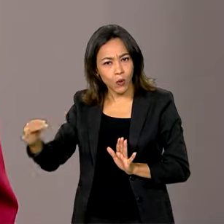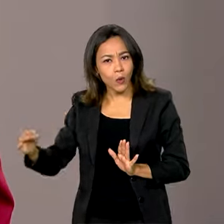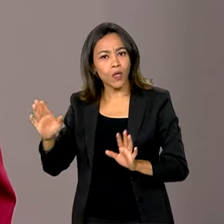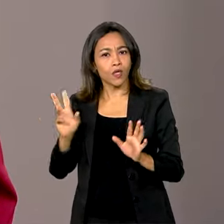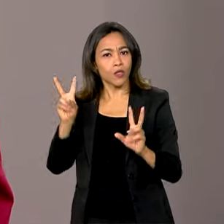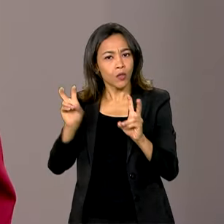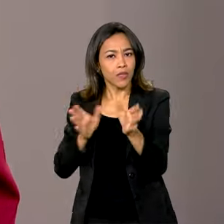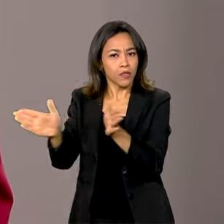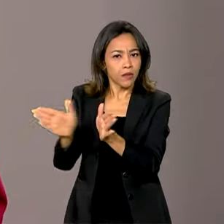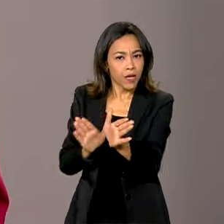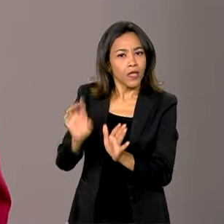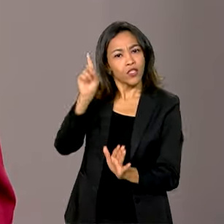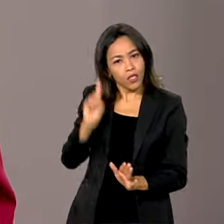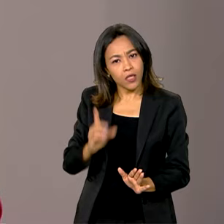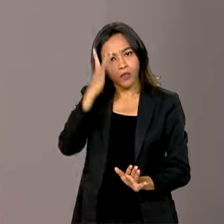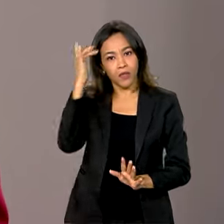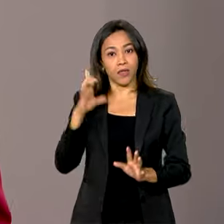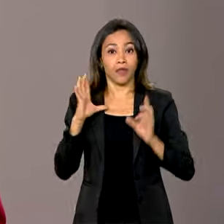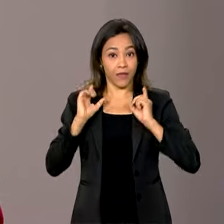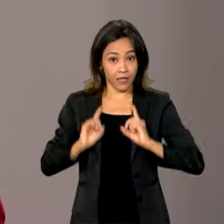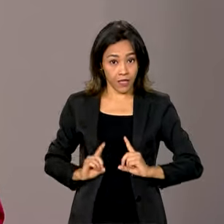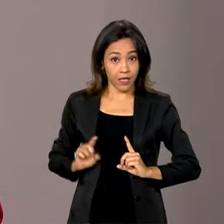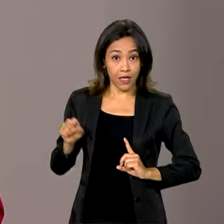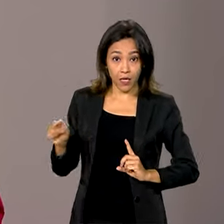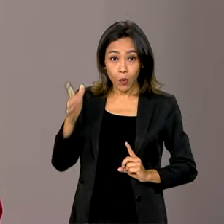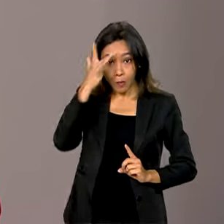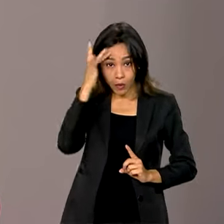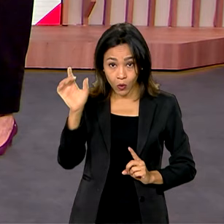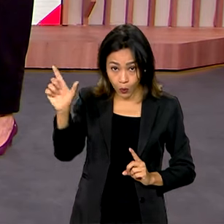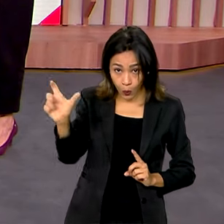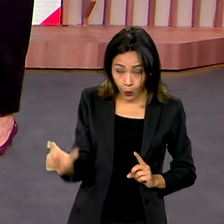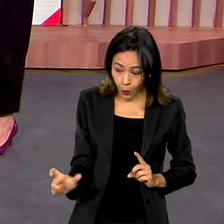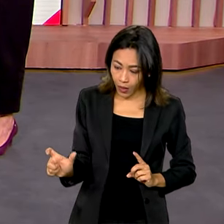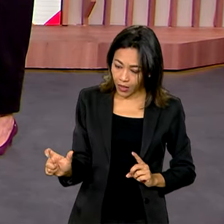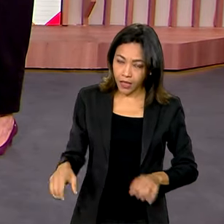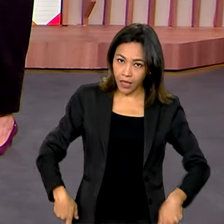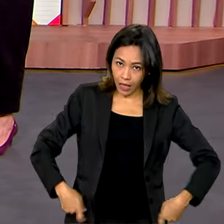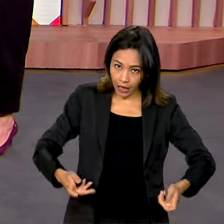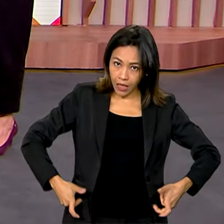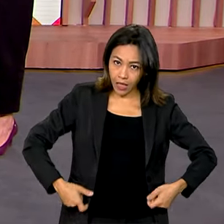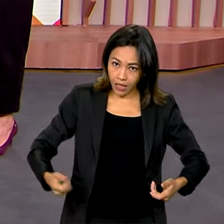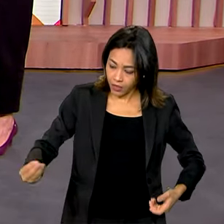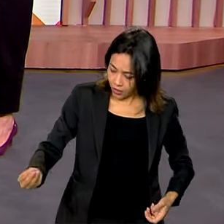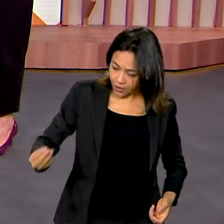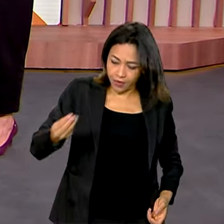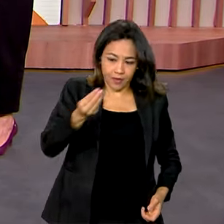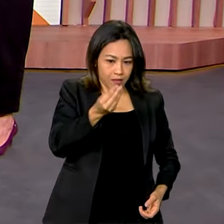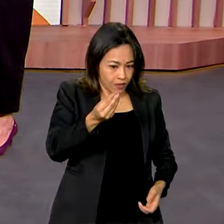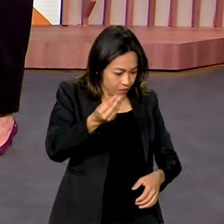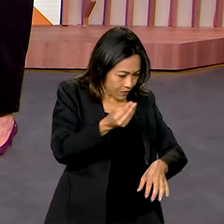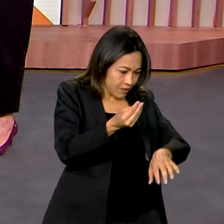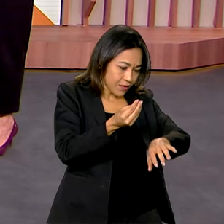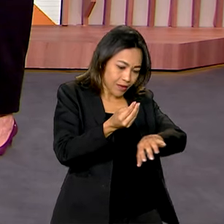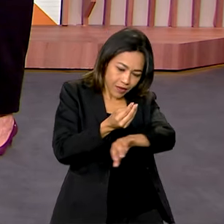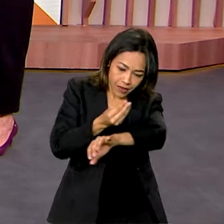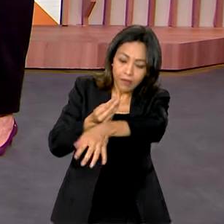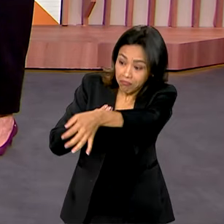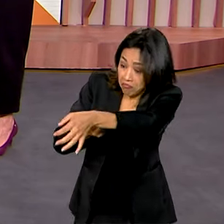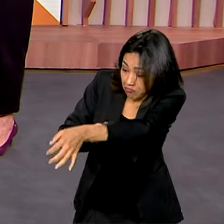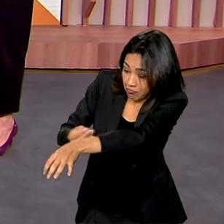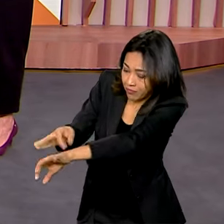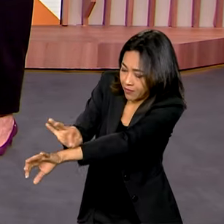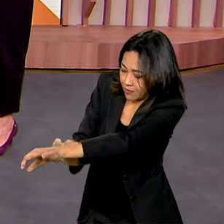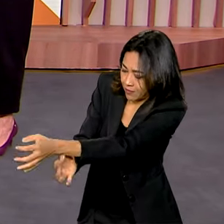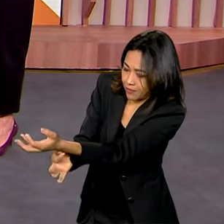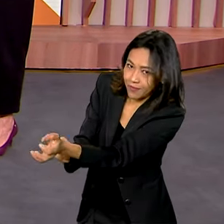deficiência. Direito das pessoas com deficiência, e ela recebeu um pedido de um cadeirante, e aí ela disse que ele amarrou a fitinha nela,